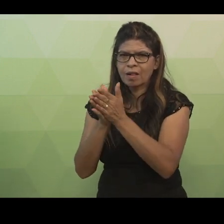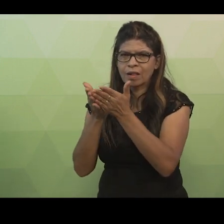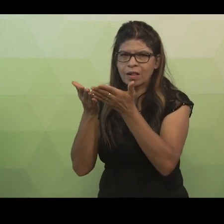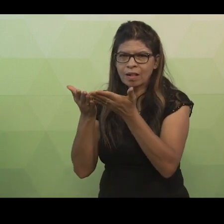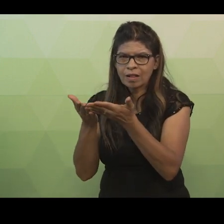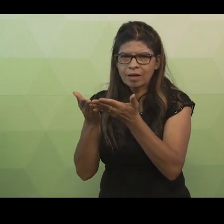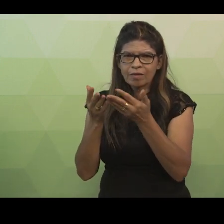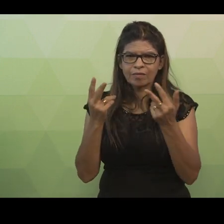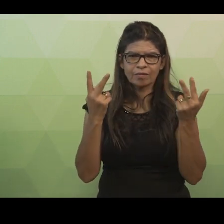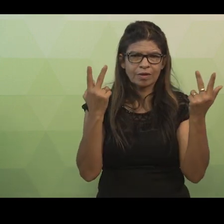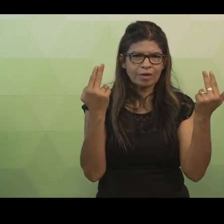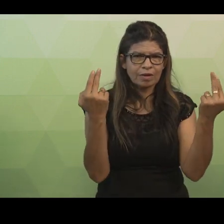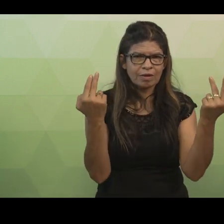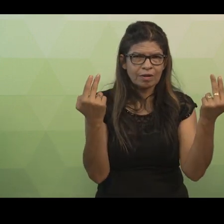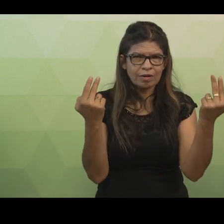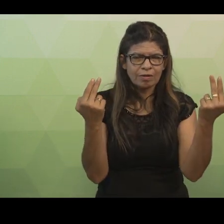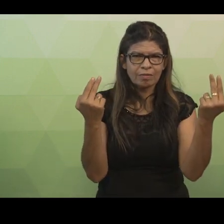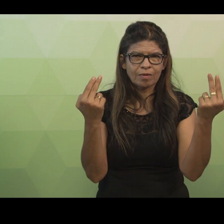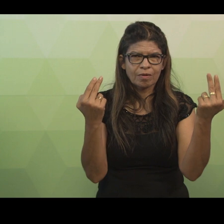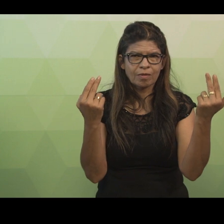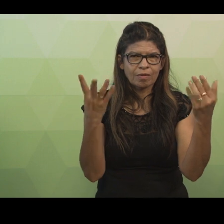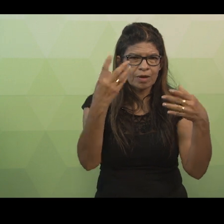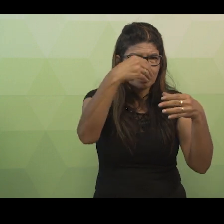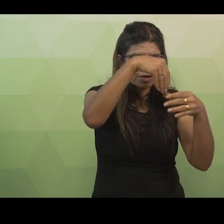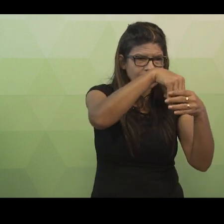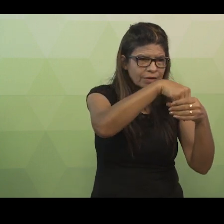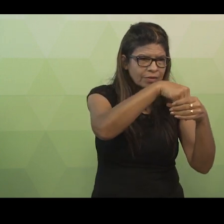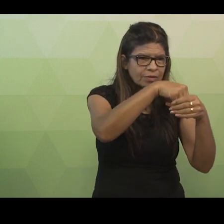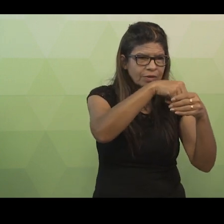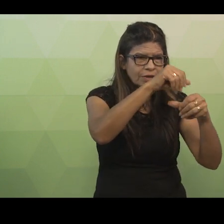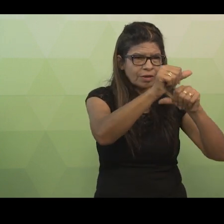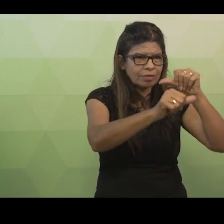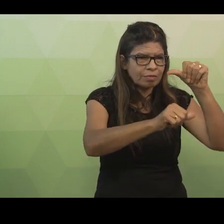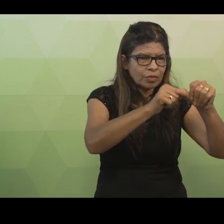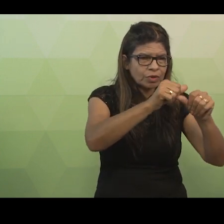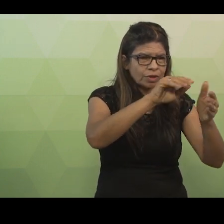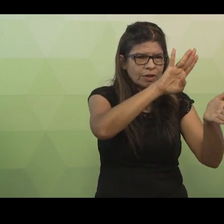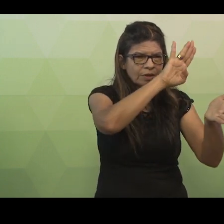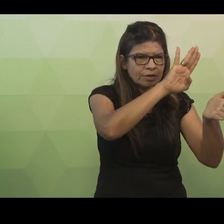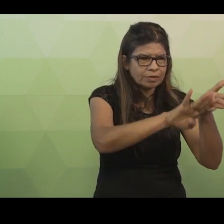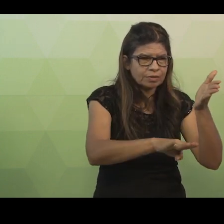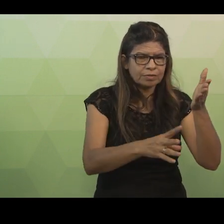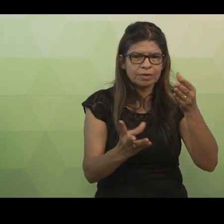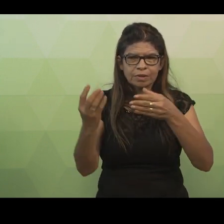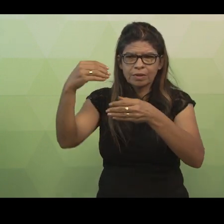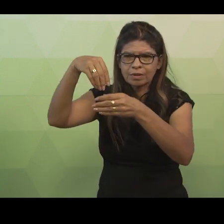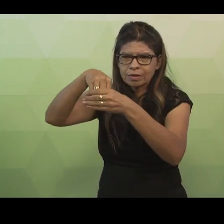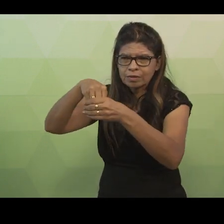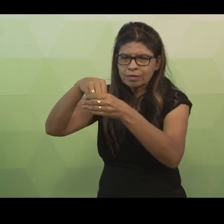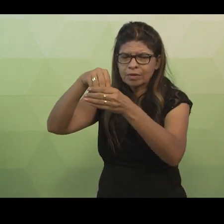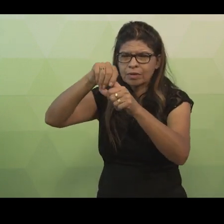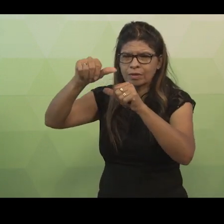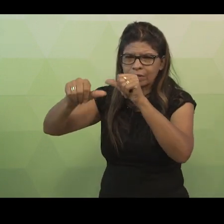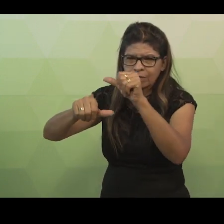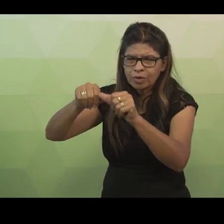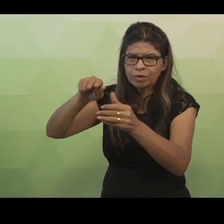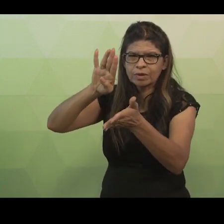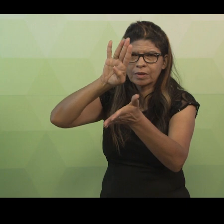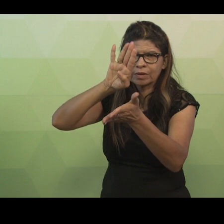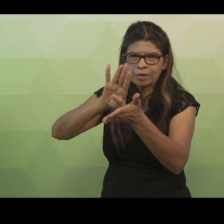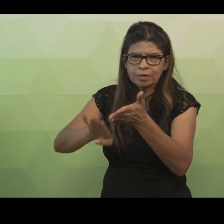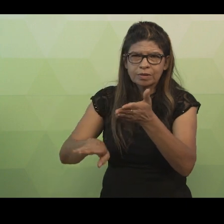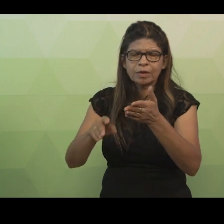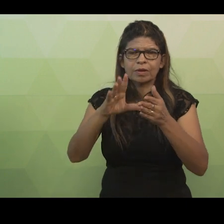incluir, alterar e excluir. Observamos que o relacionamento é de 1 para N, pois há o número 1 próximo à classe